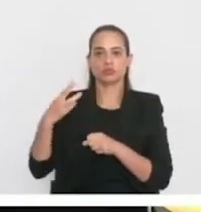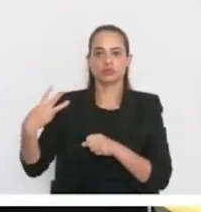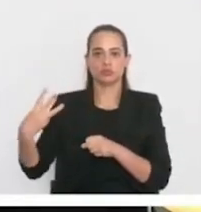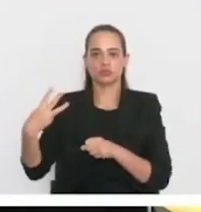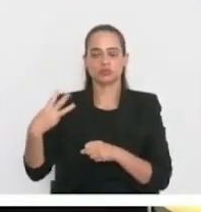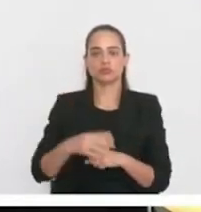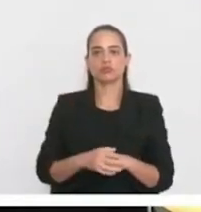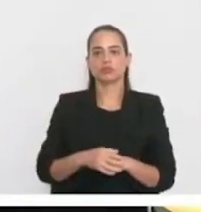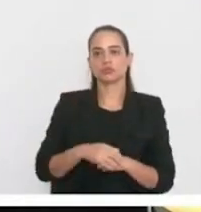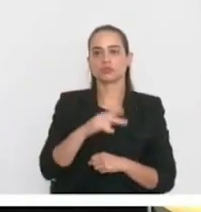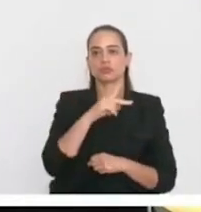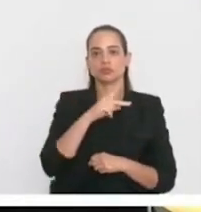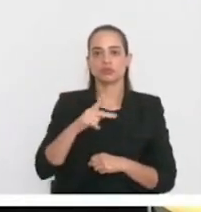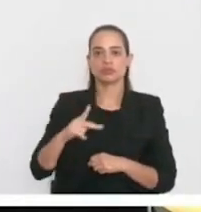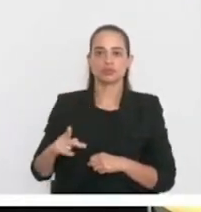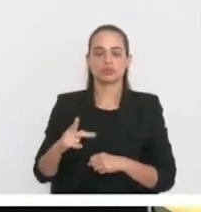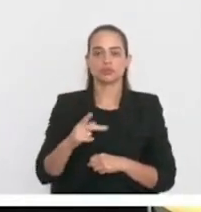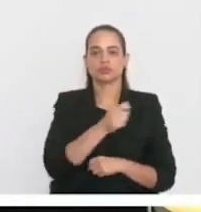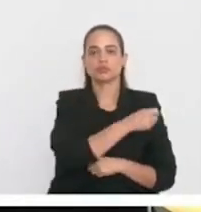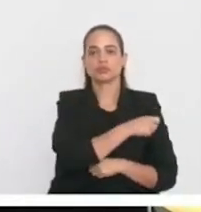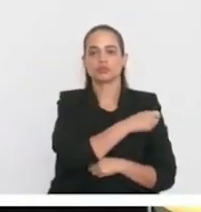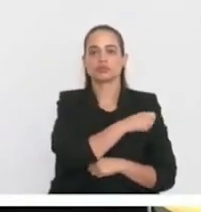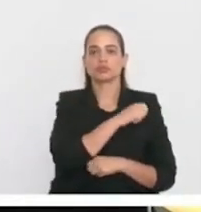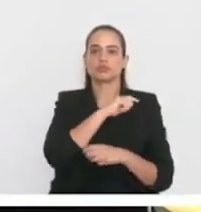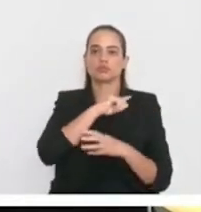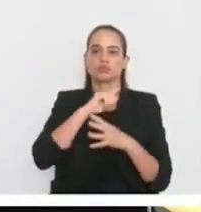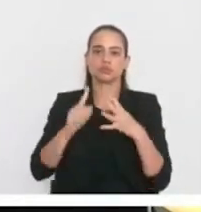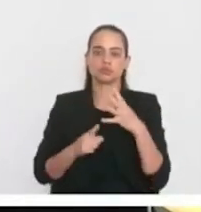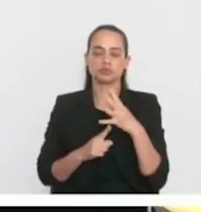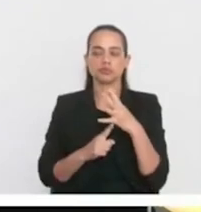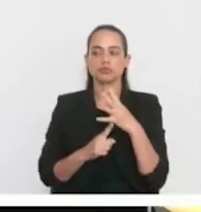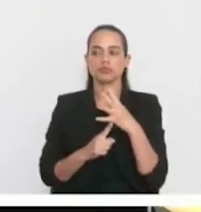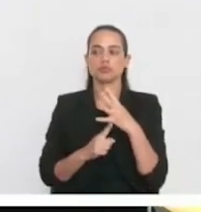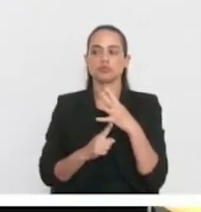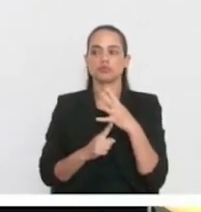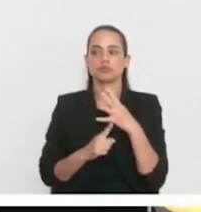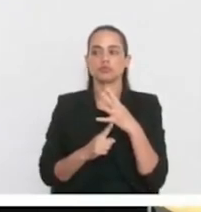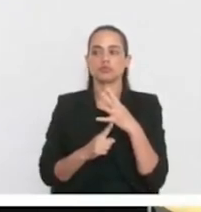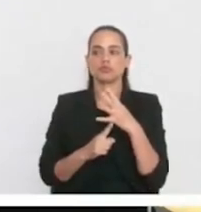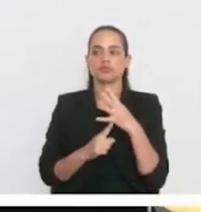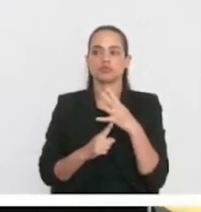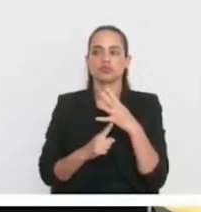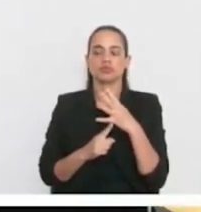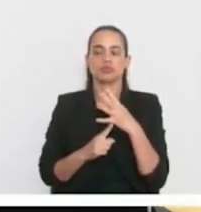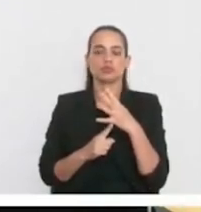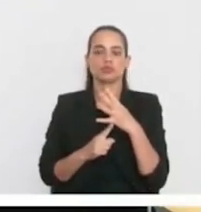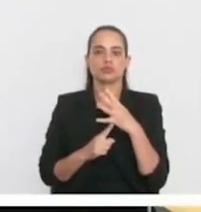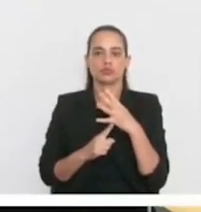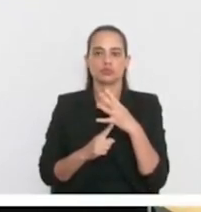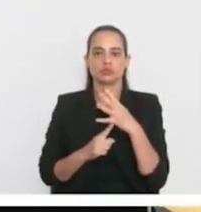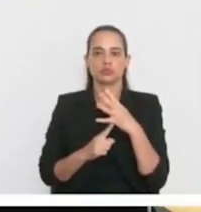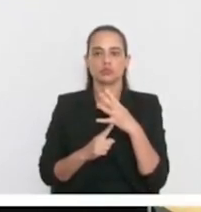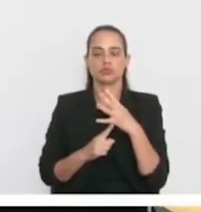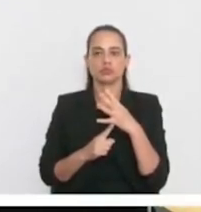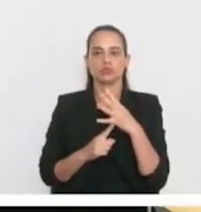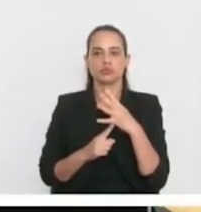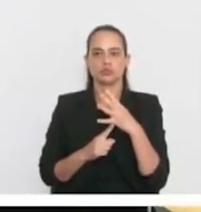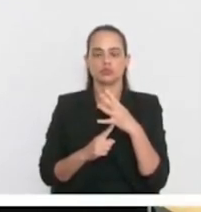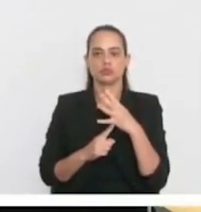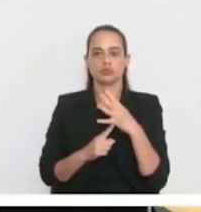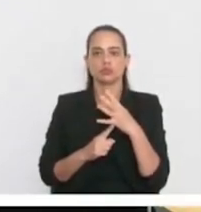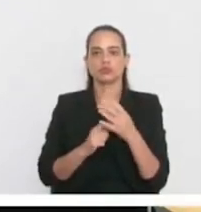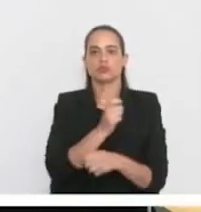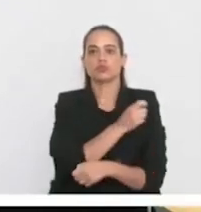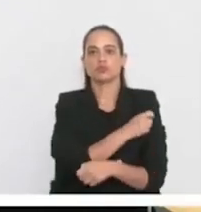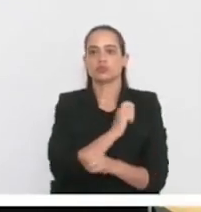Excelentíssimo senhor presidente, os alunos Caio de Souza Silva, Davi Lucas Sander Silva, Enzo Lacerda Melo e Ivan Silva de Oliveira